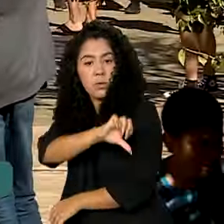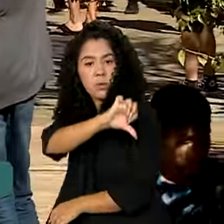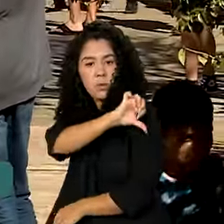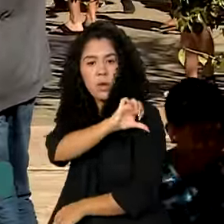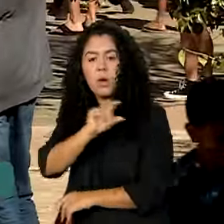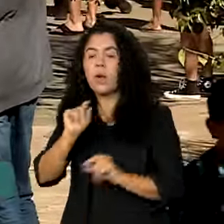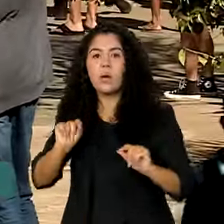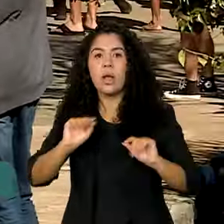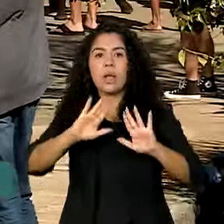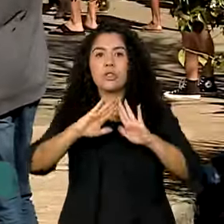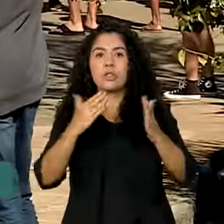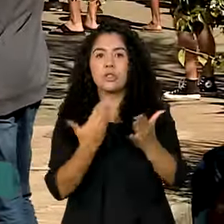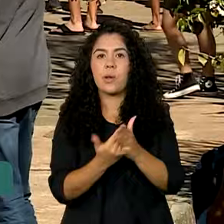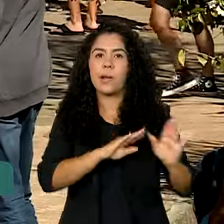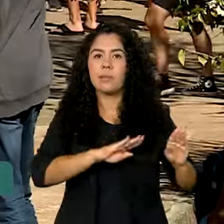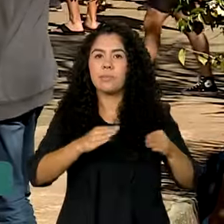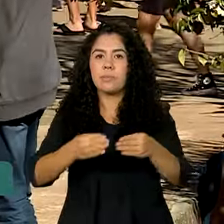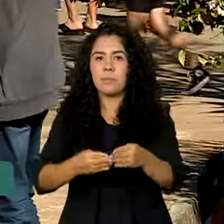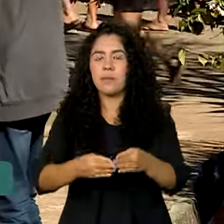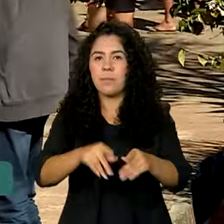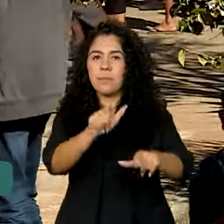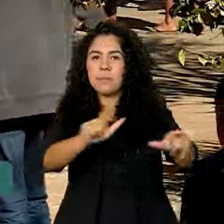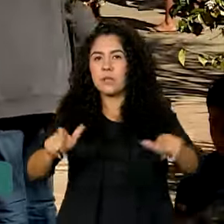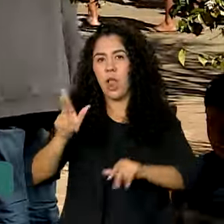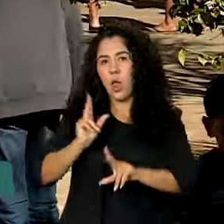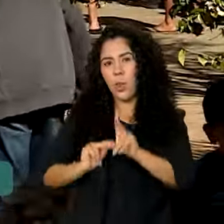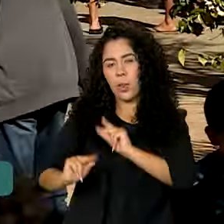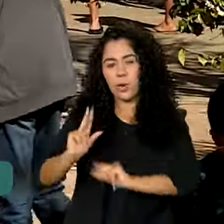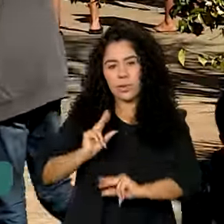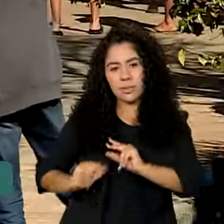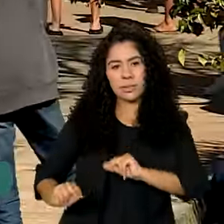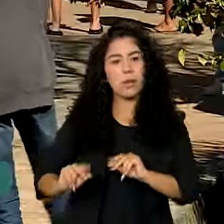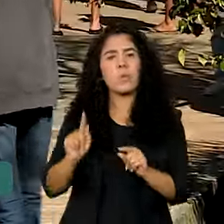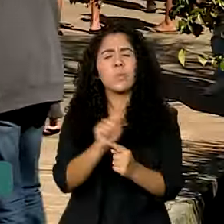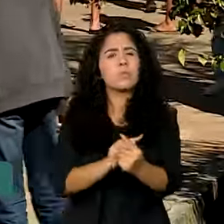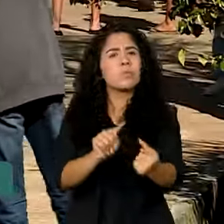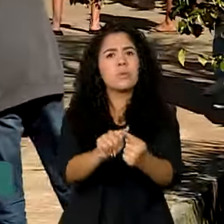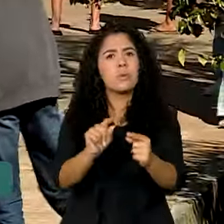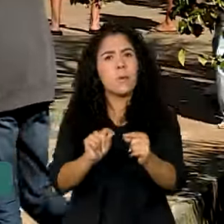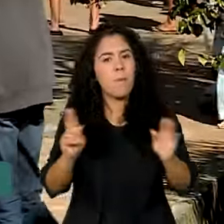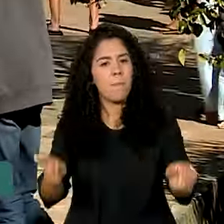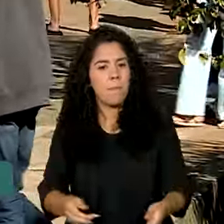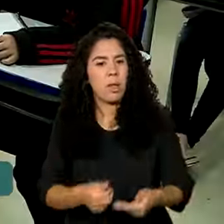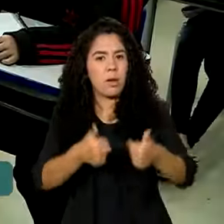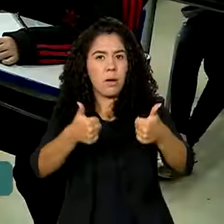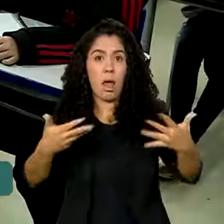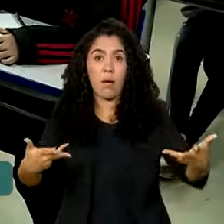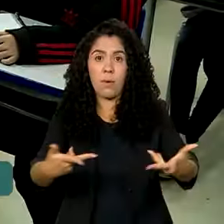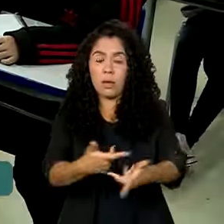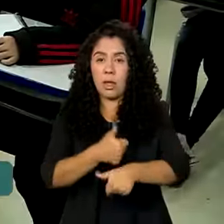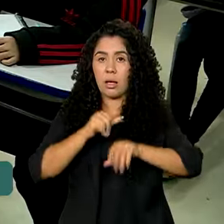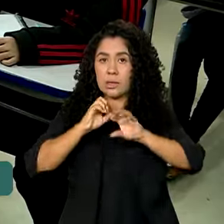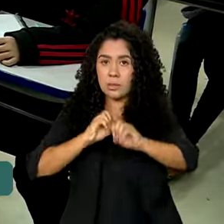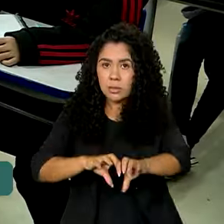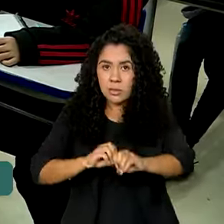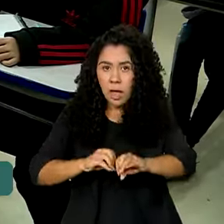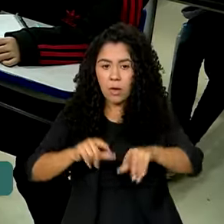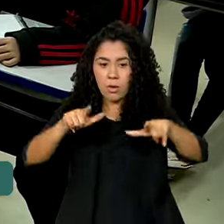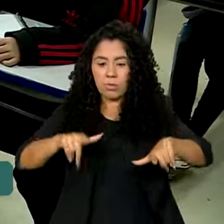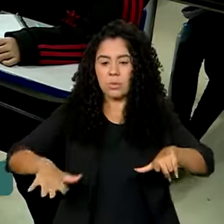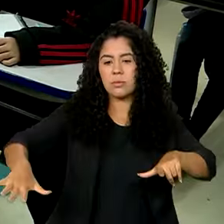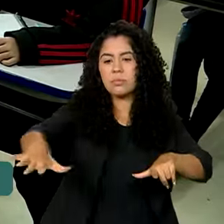o Escola das Adolescências. Ele é voltado para a melhoria da qualidade do ensino, tornando o ambiente